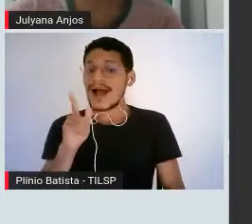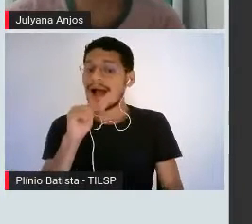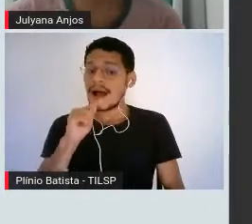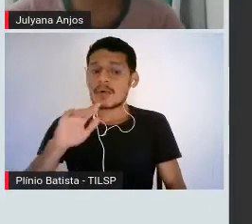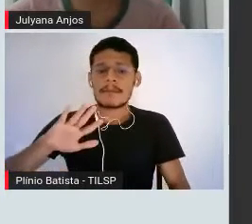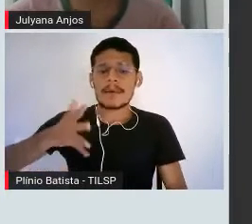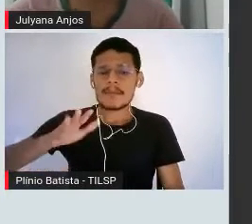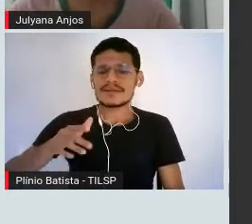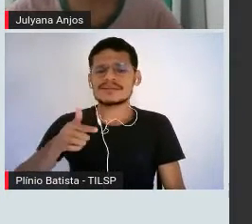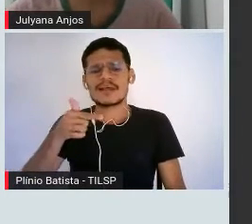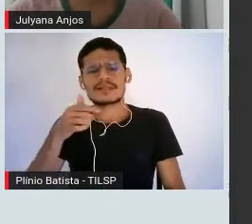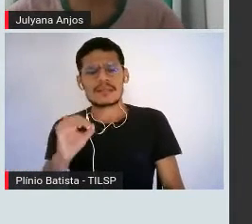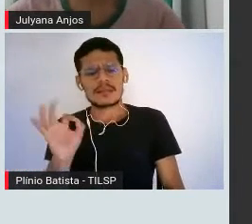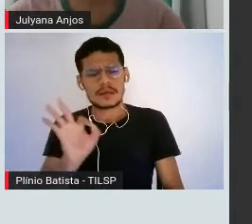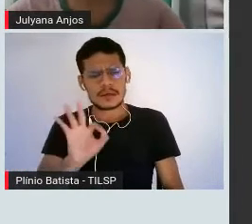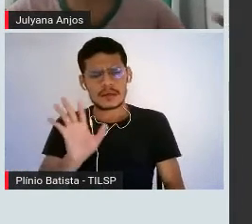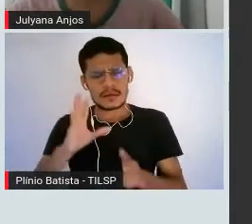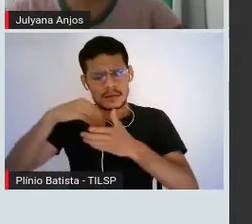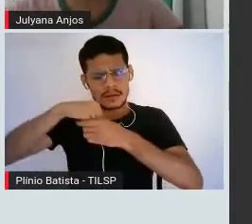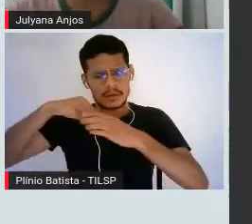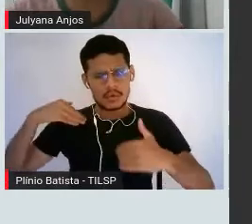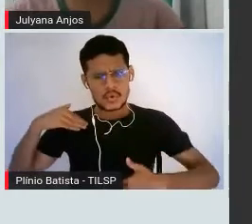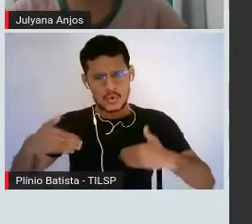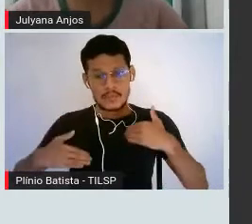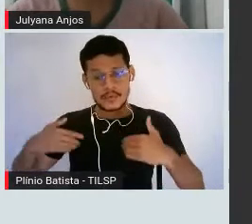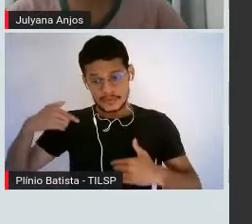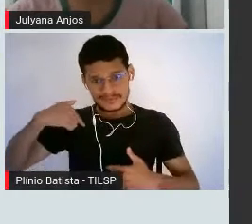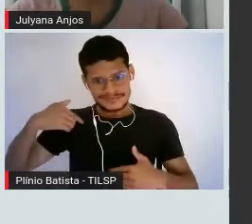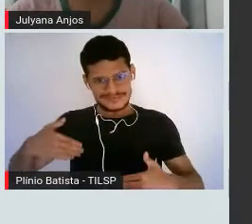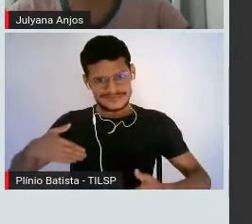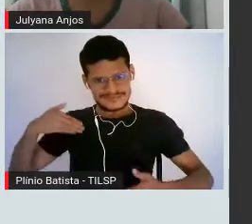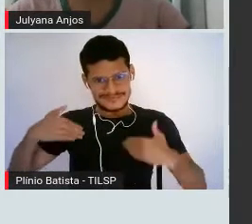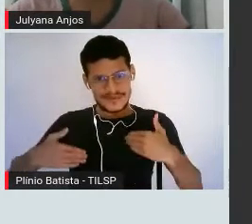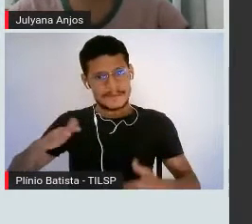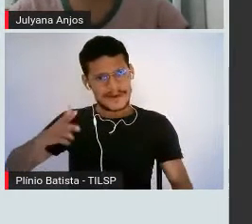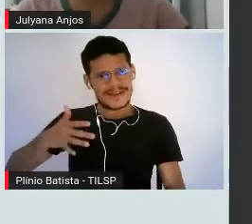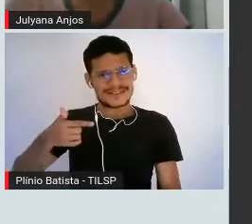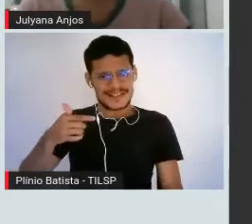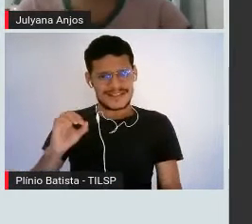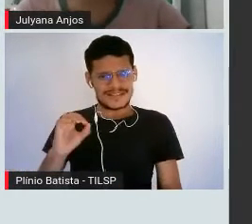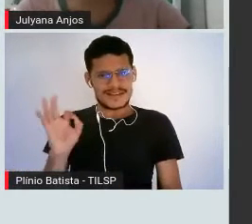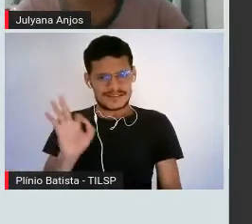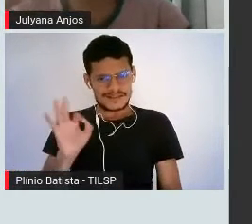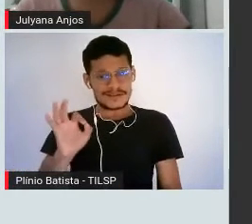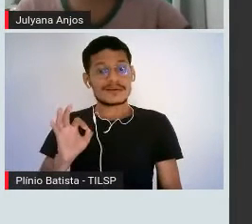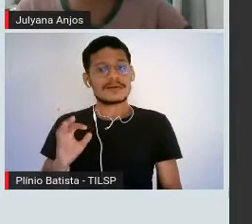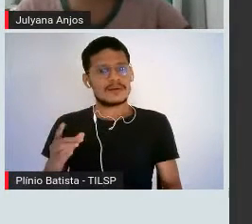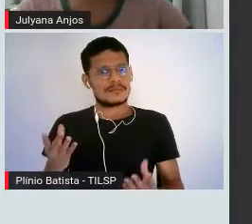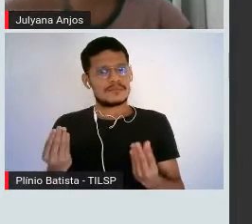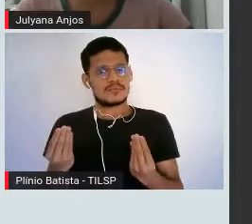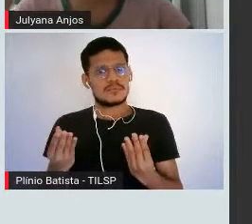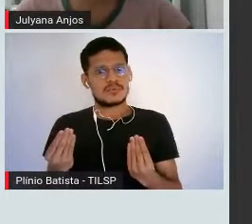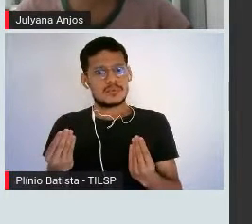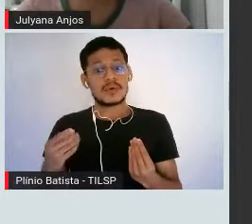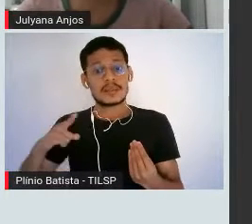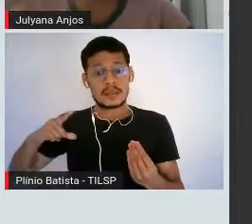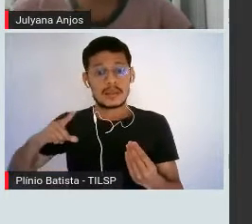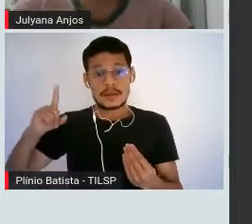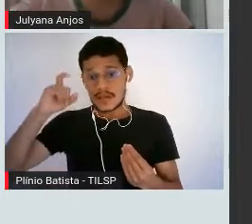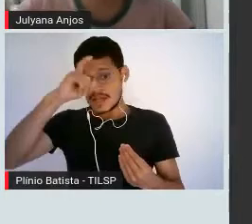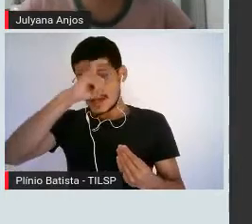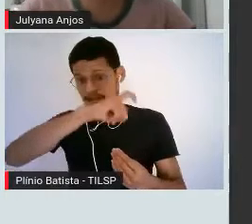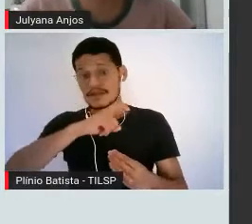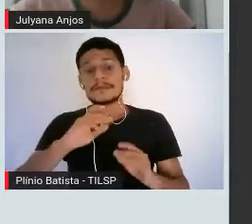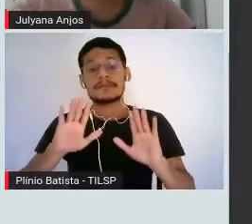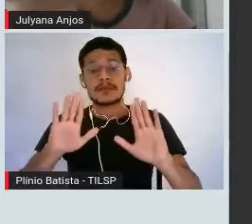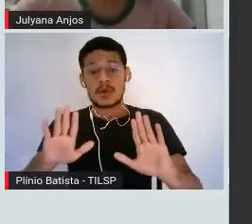do nosso corpo. Então, 70% do nosso corpo, ele é formado por água, o que é muita coisa. Tendo em vista toda a complexidade, todos os elementos que existem ali,